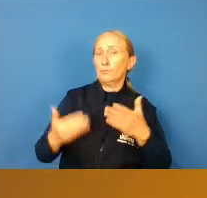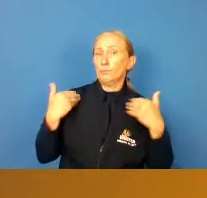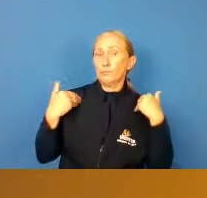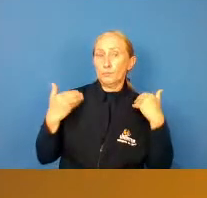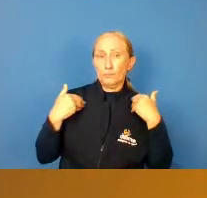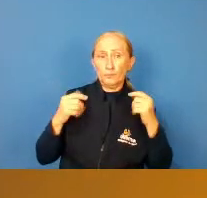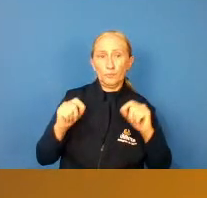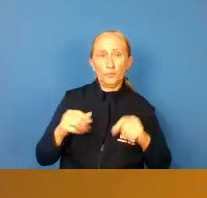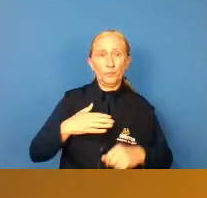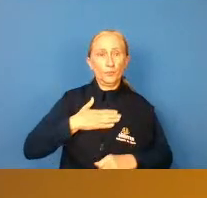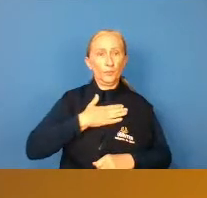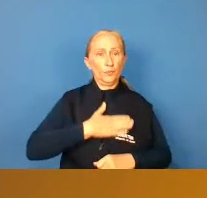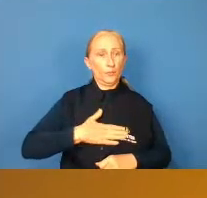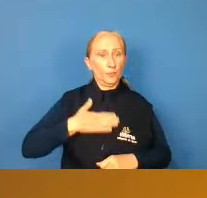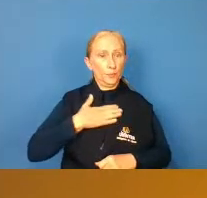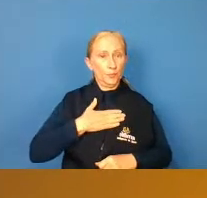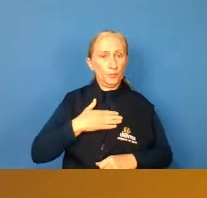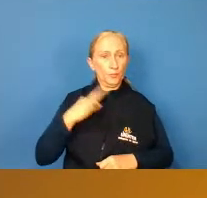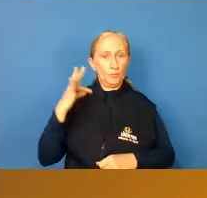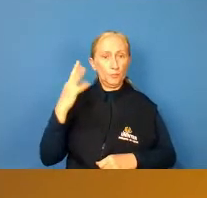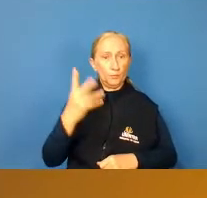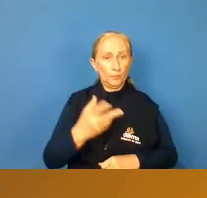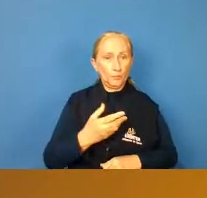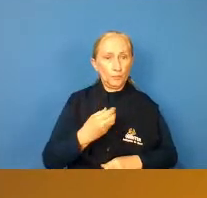Gostaria que os nossos